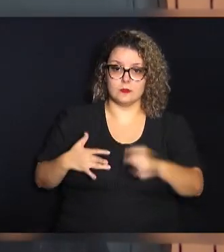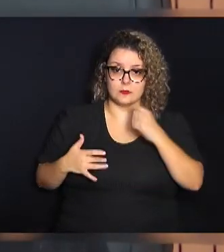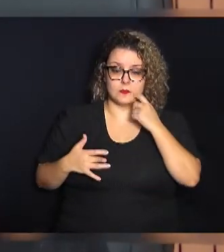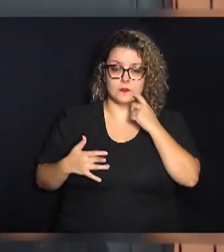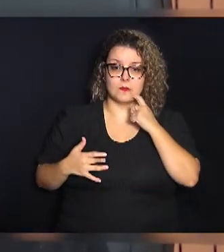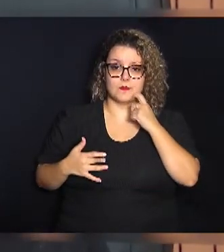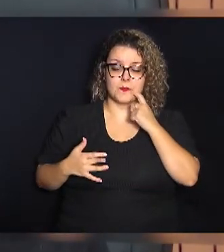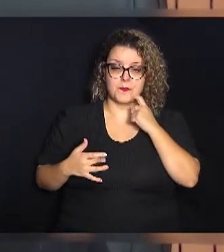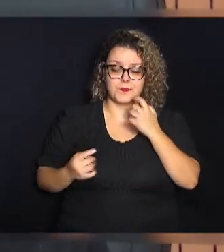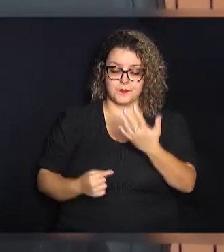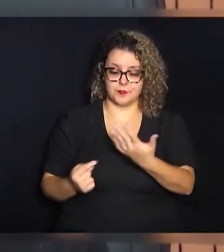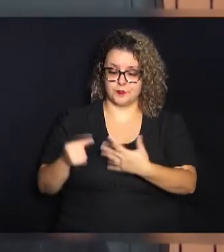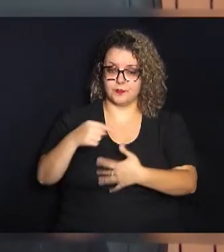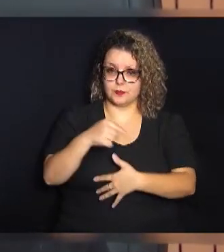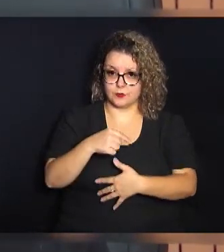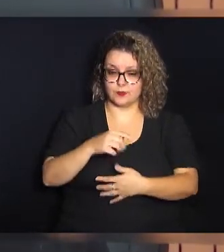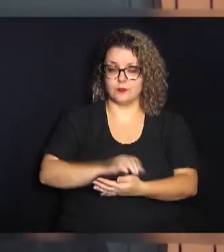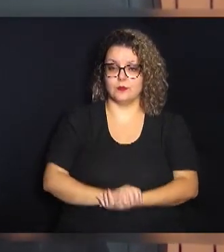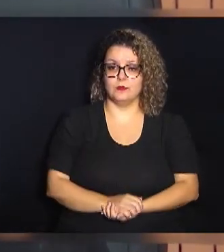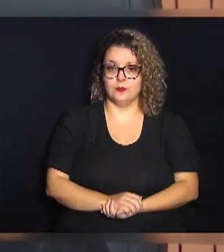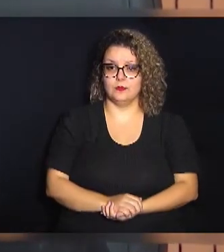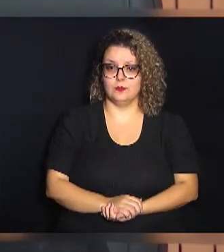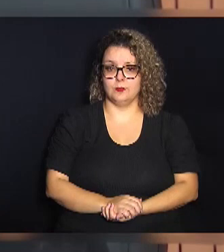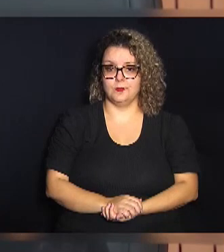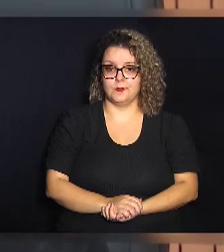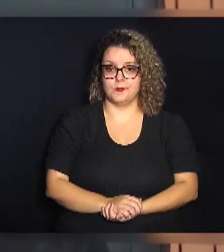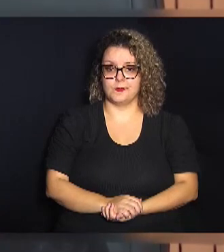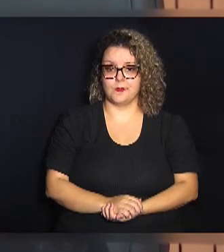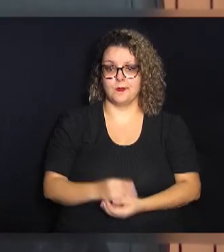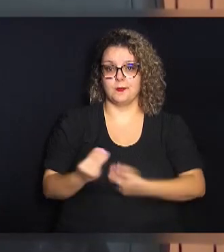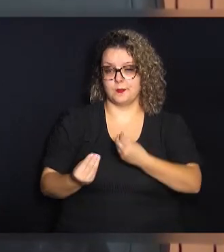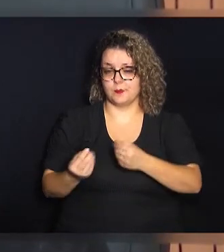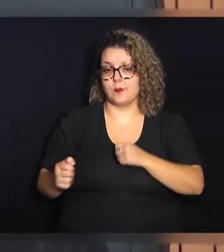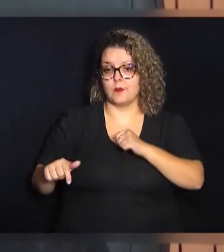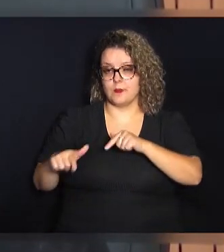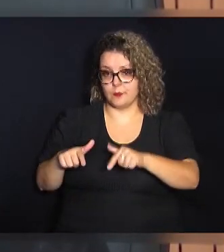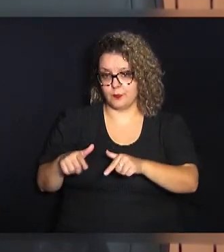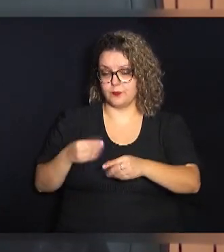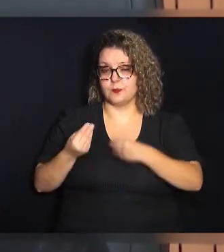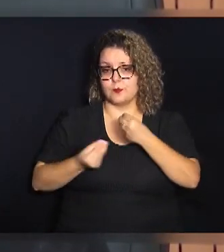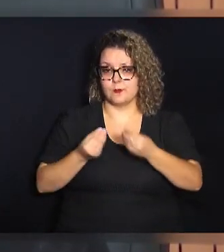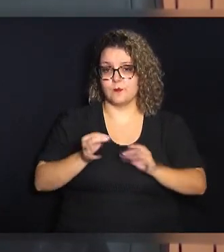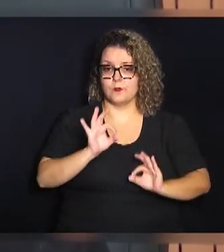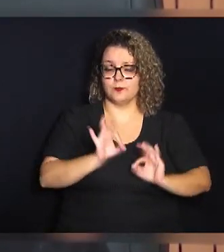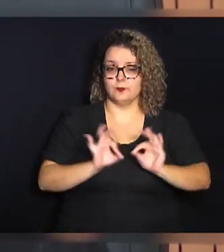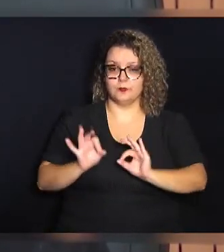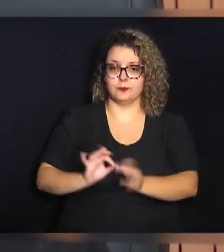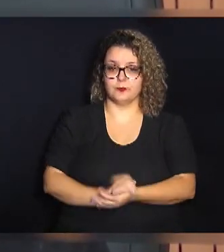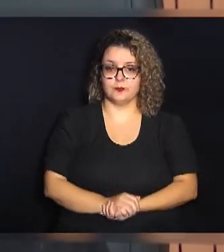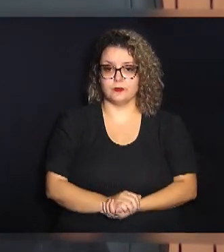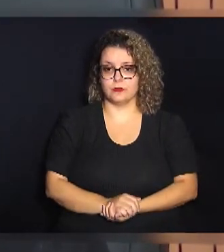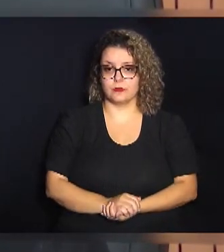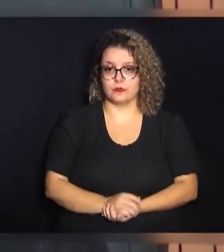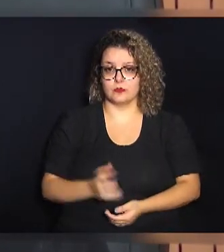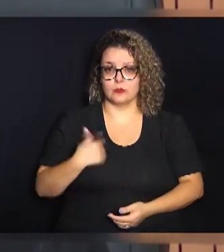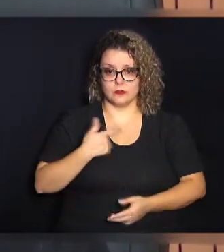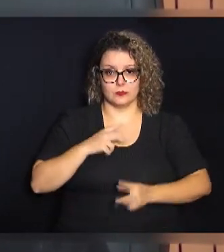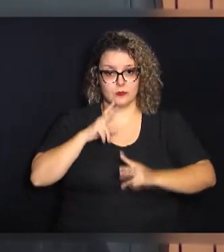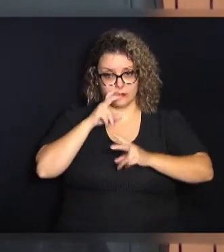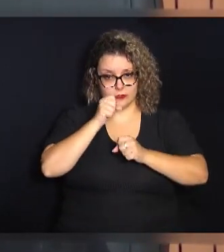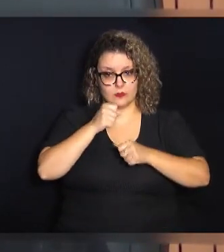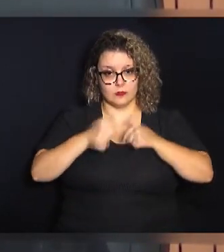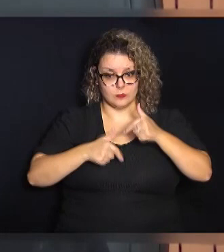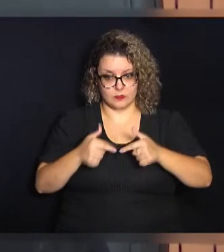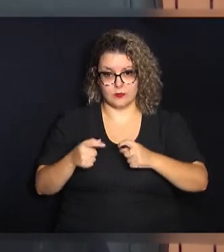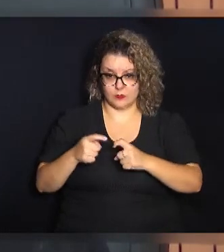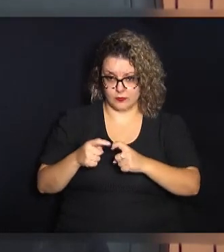aspectos em que a gente do modo como é formado do modo como a gente se prepara em que a nossa força de trabalho médica para